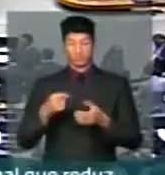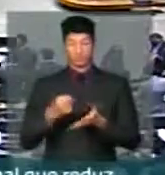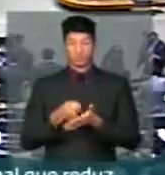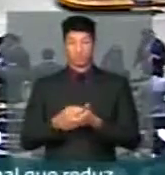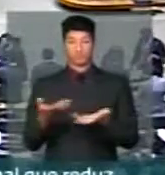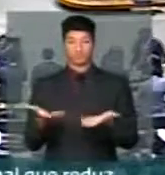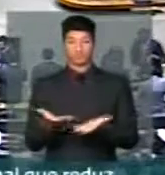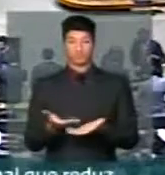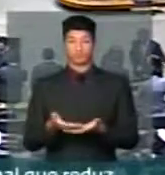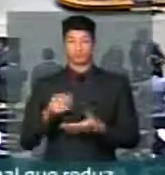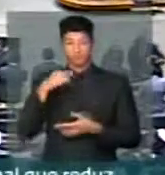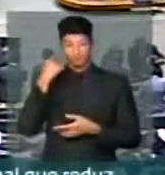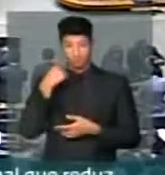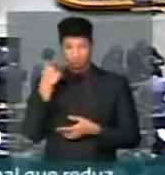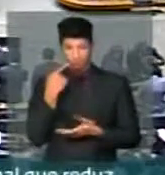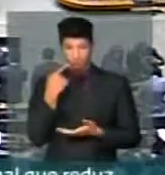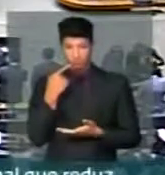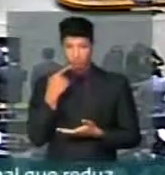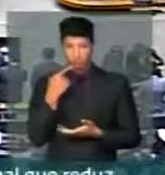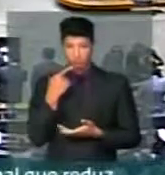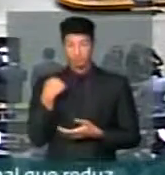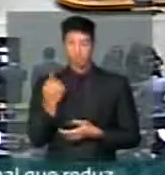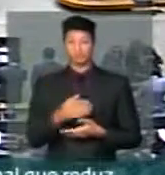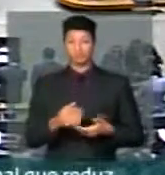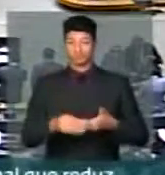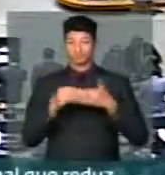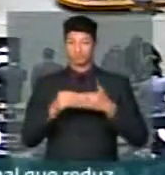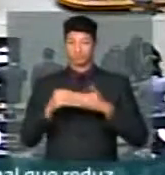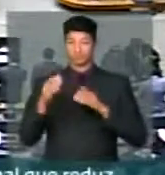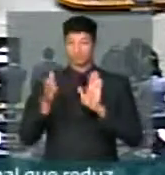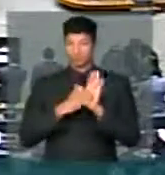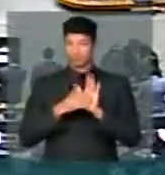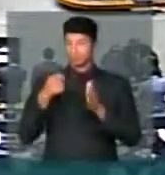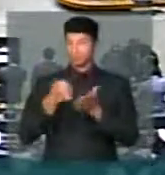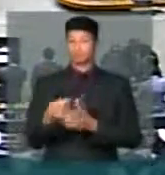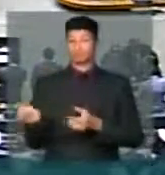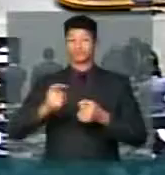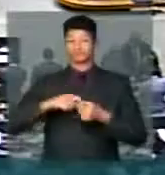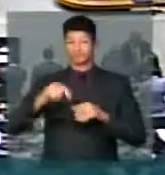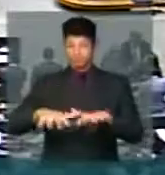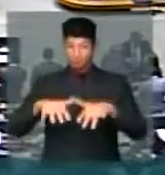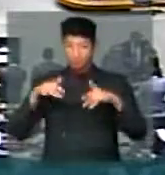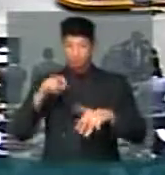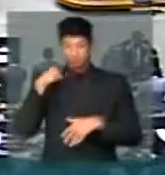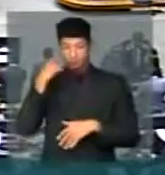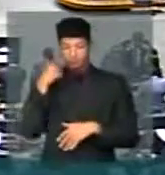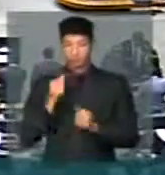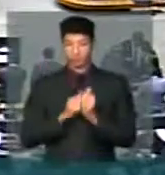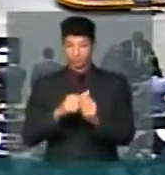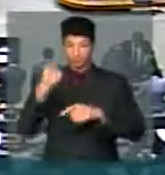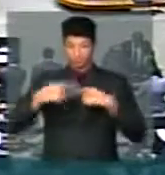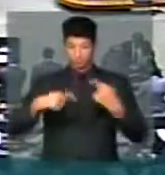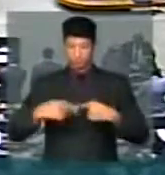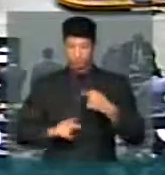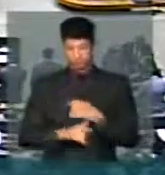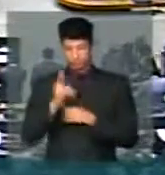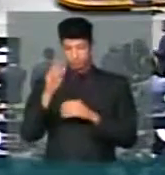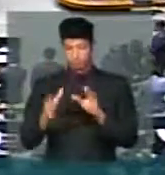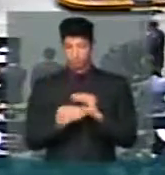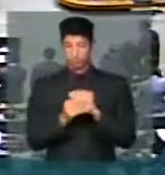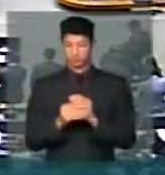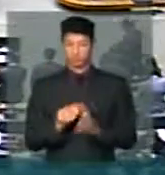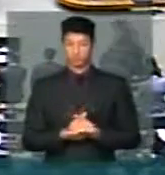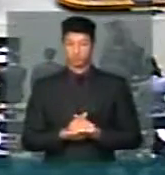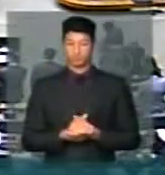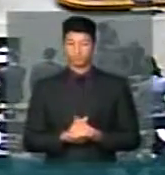Olha, depois que a gente transmitiu a propaganda partidária obrigatória, de volta então aqui ao plenário em que os deputados seguem na discussão da proposta de emenda à